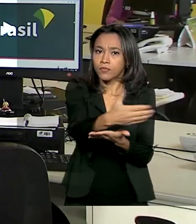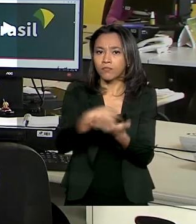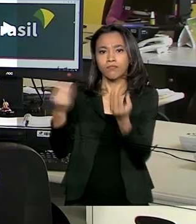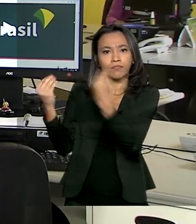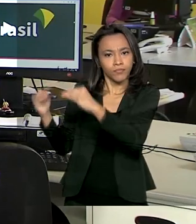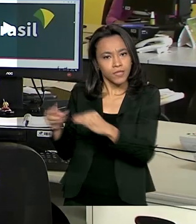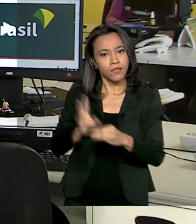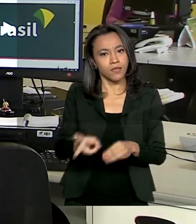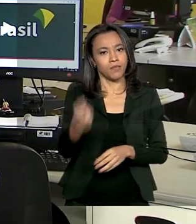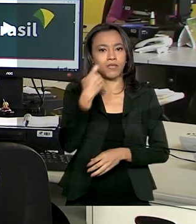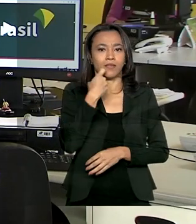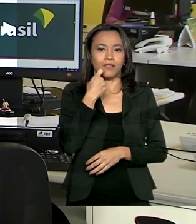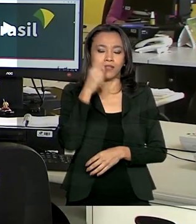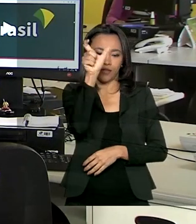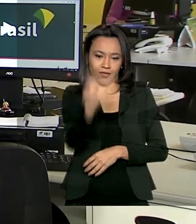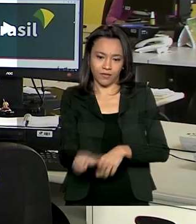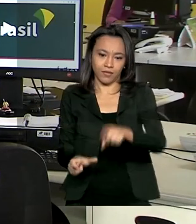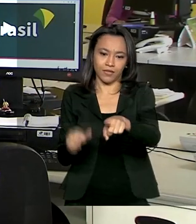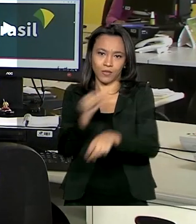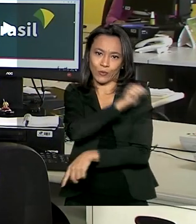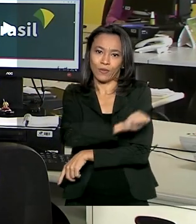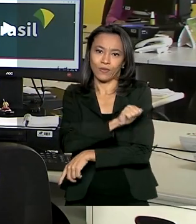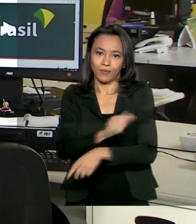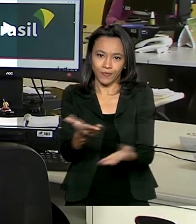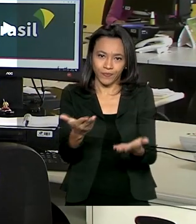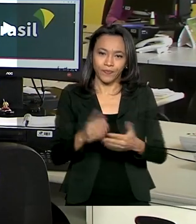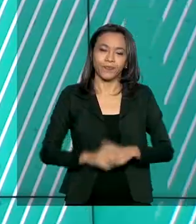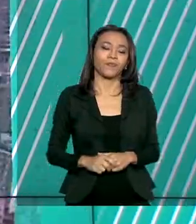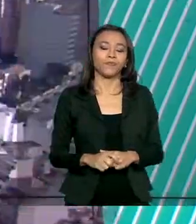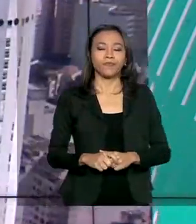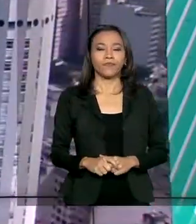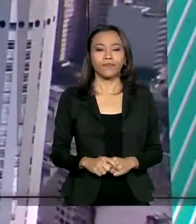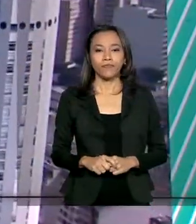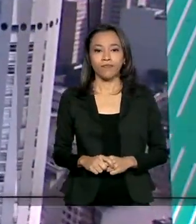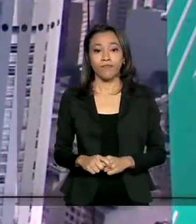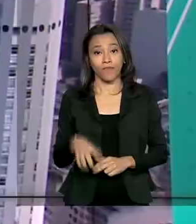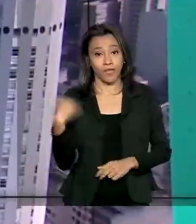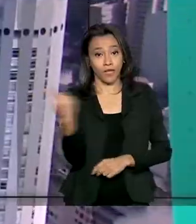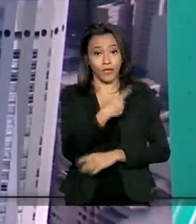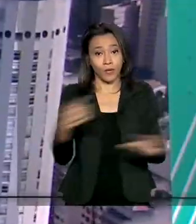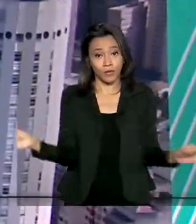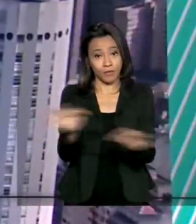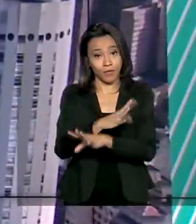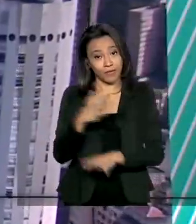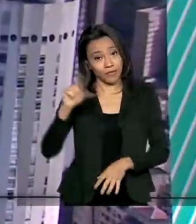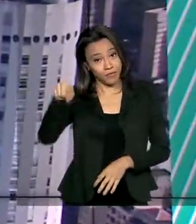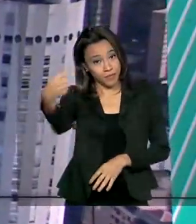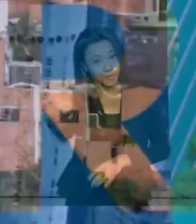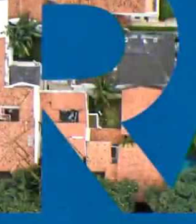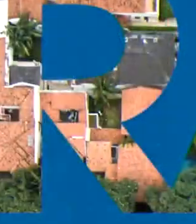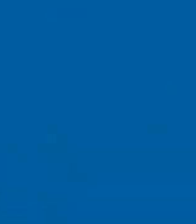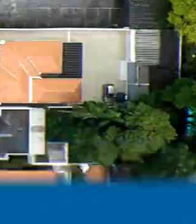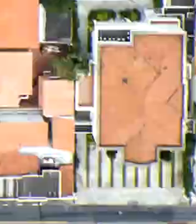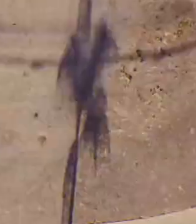Do Rio de Janeiro, Igor Santos para o Governo Agora. A gente termina aqui. Até a próxima.